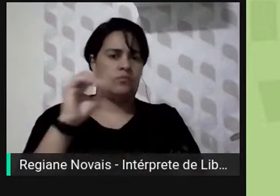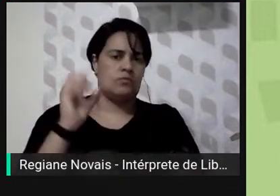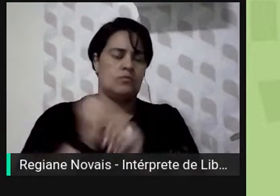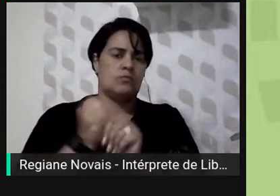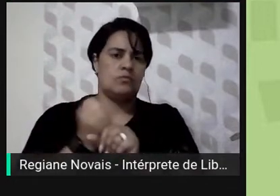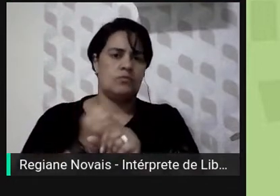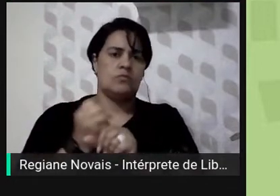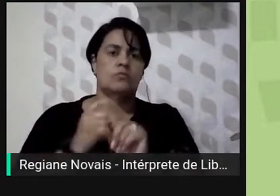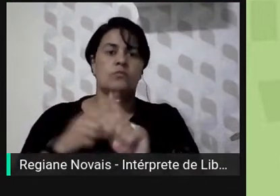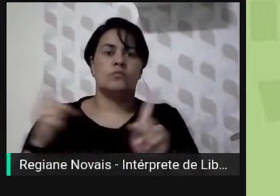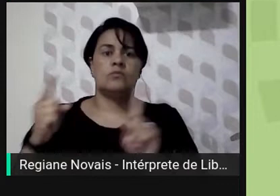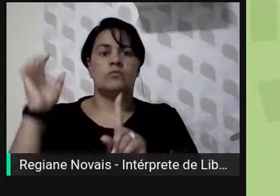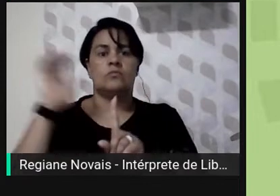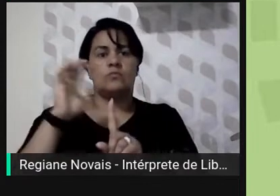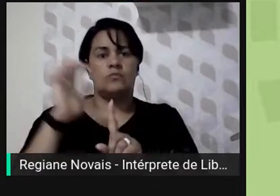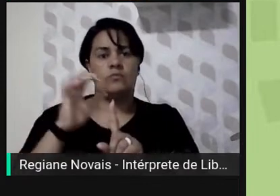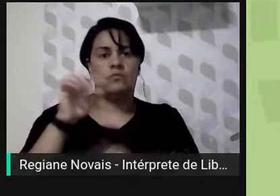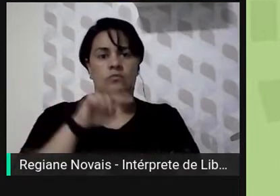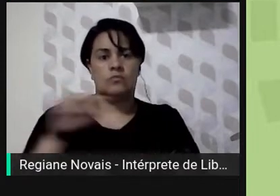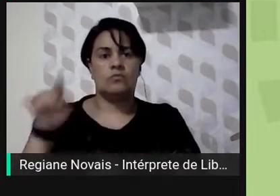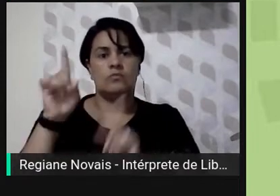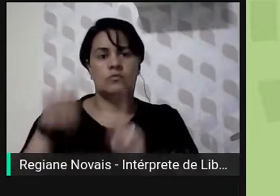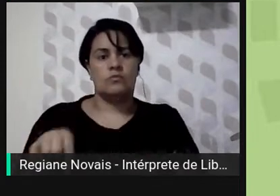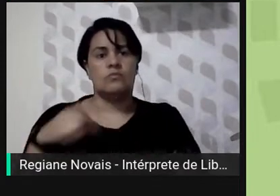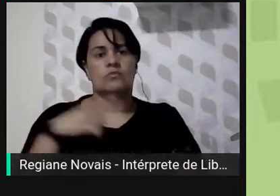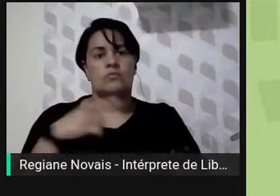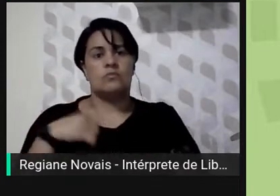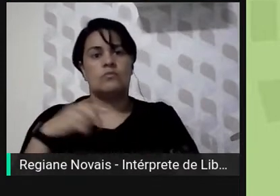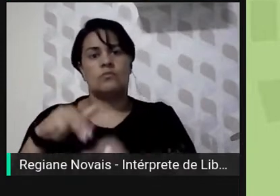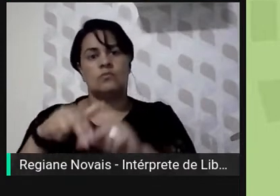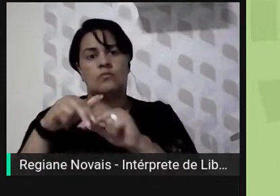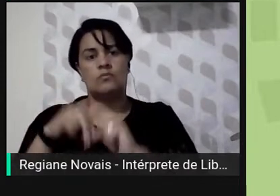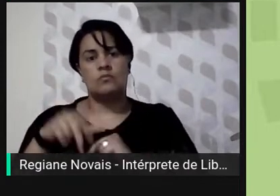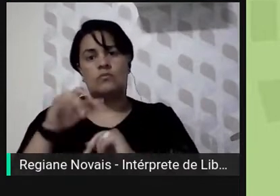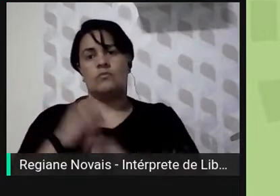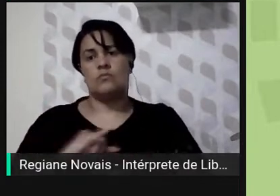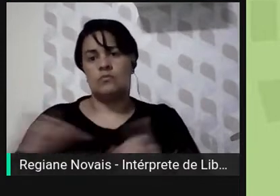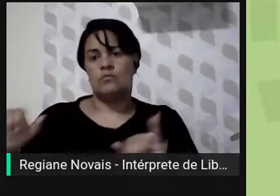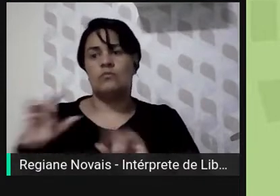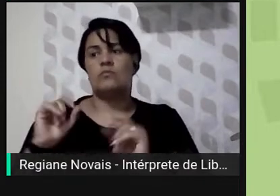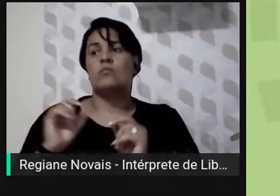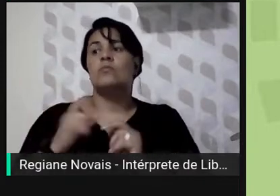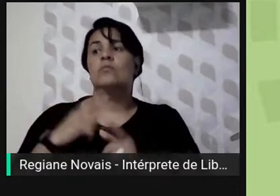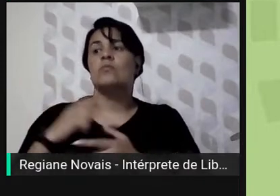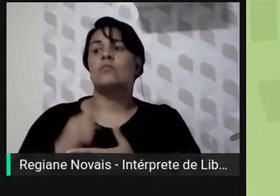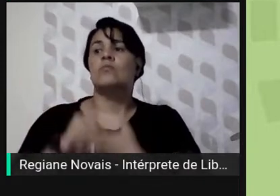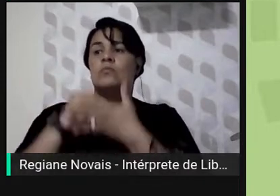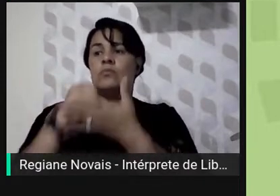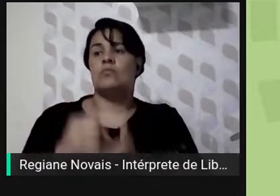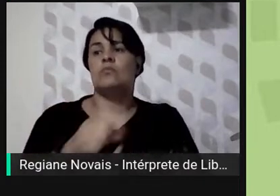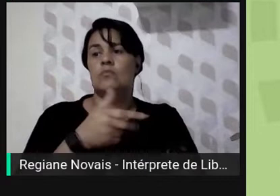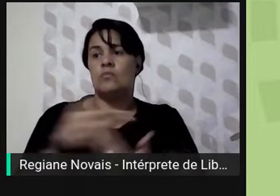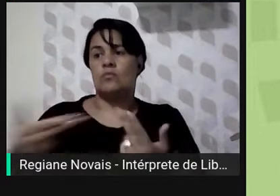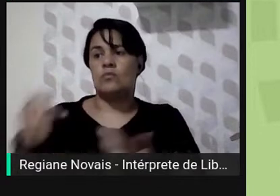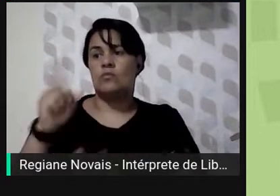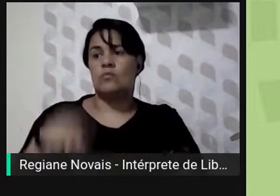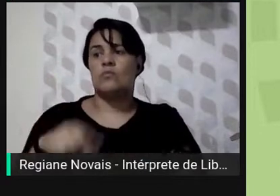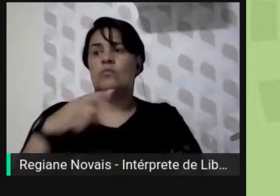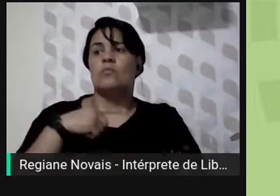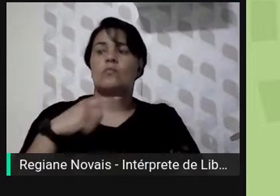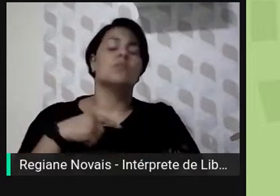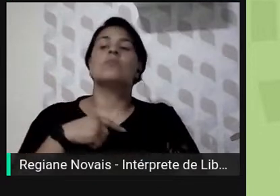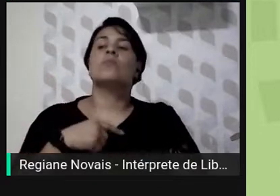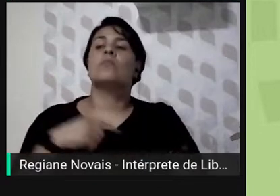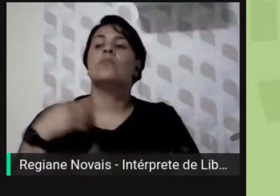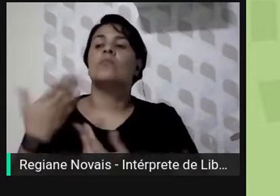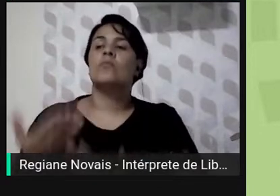provocação dele interessa na medida em que ele ressalta a contribuição que as transformações tecnológicas podem oferecer na aderência